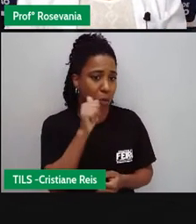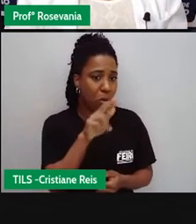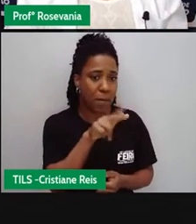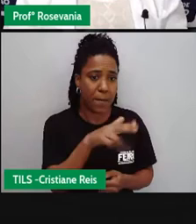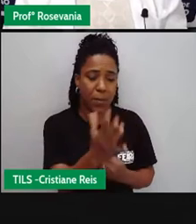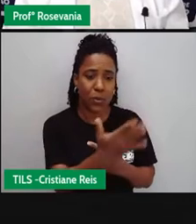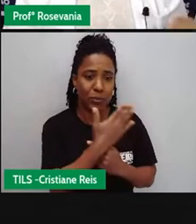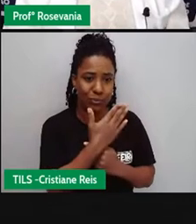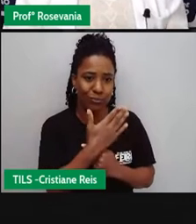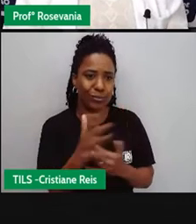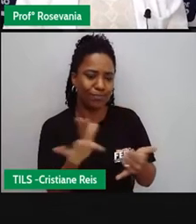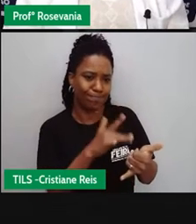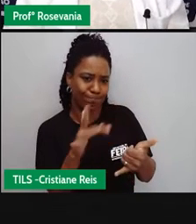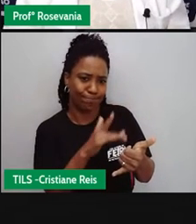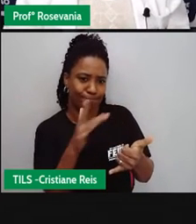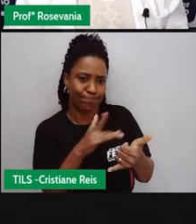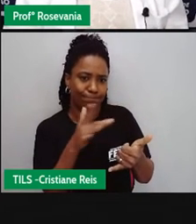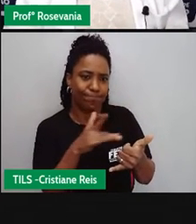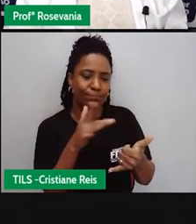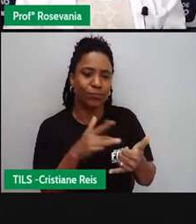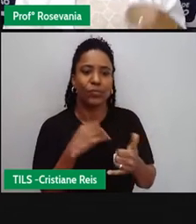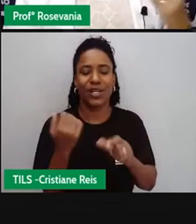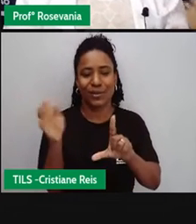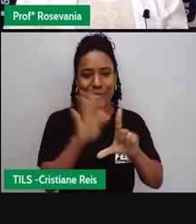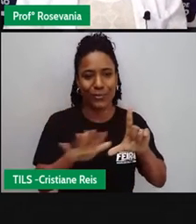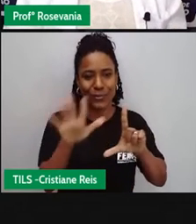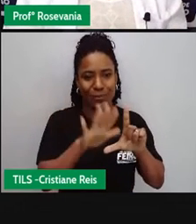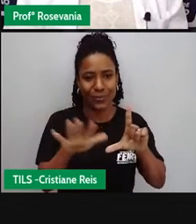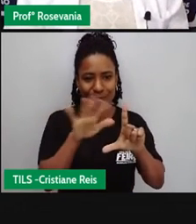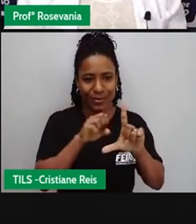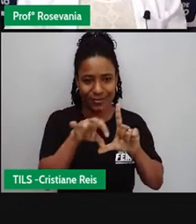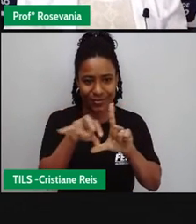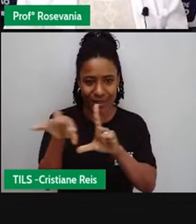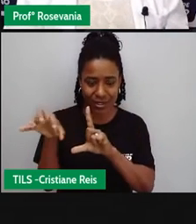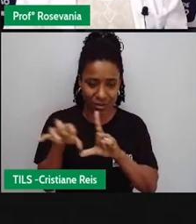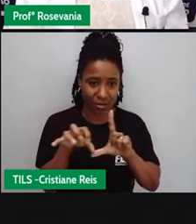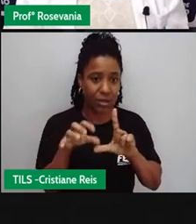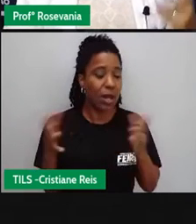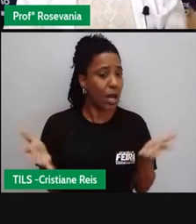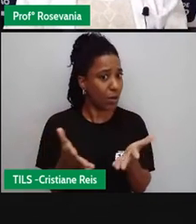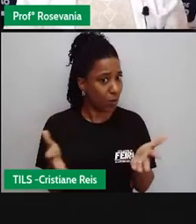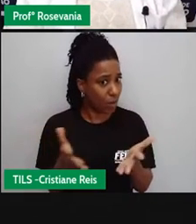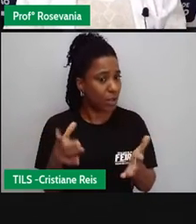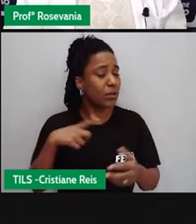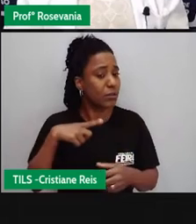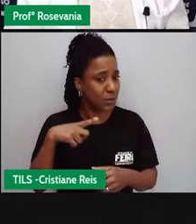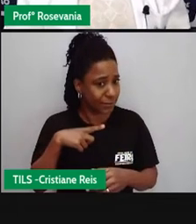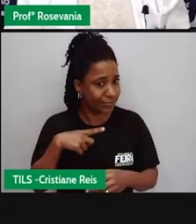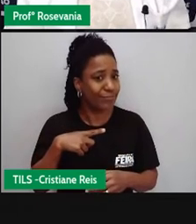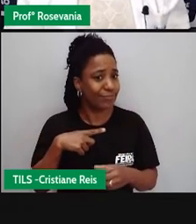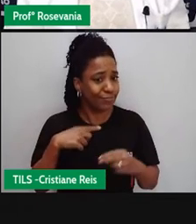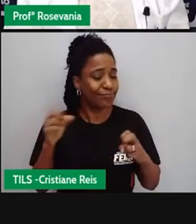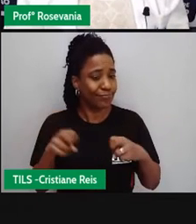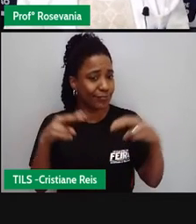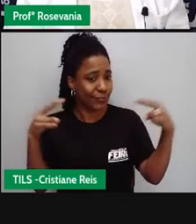era digital, a gente deve entender também que tem as exclusões digitais, né? Então, vamos lá?